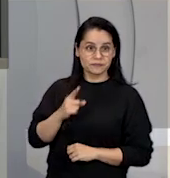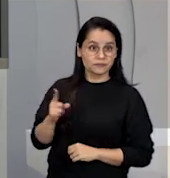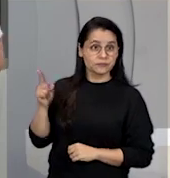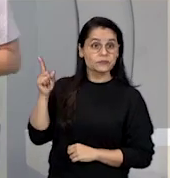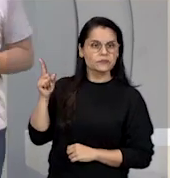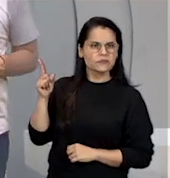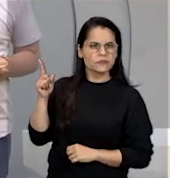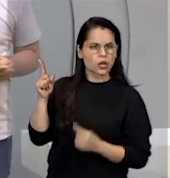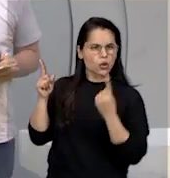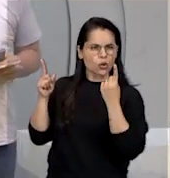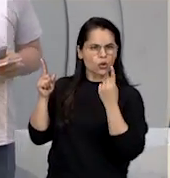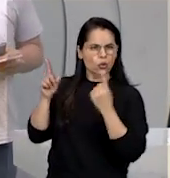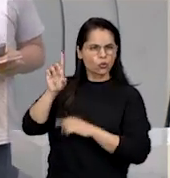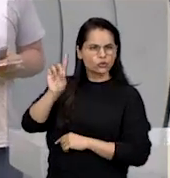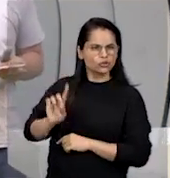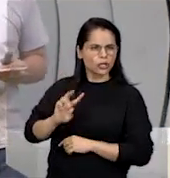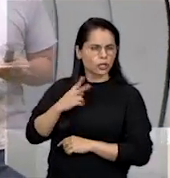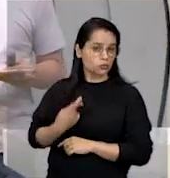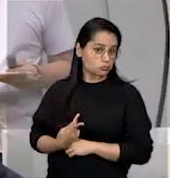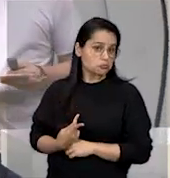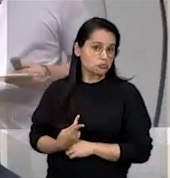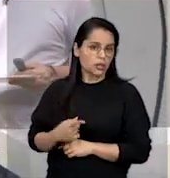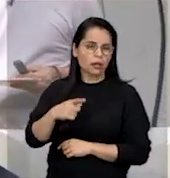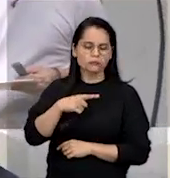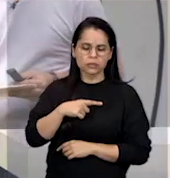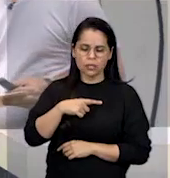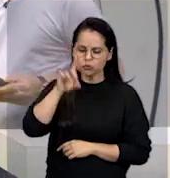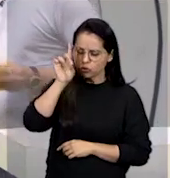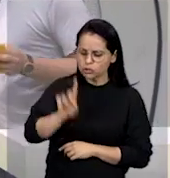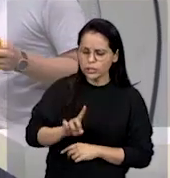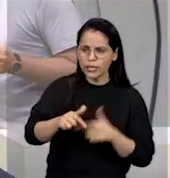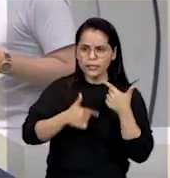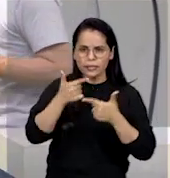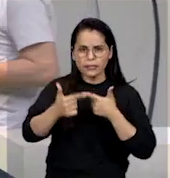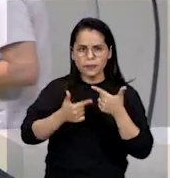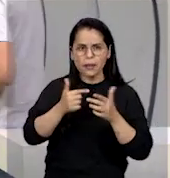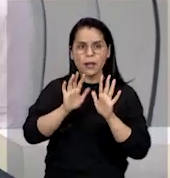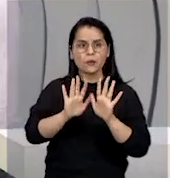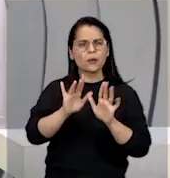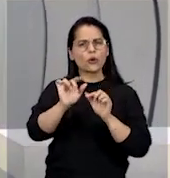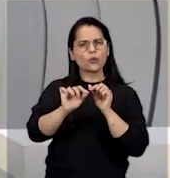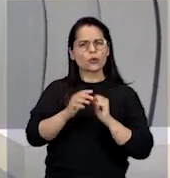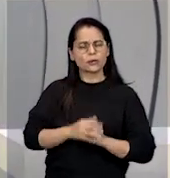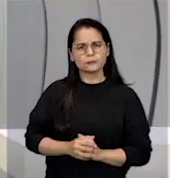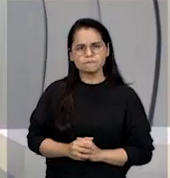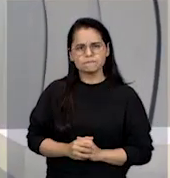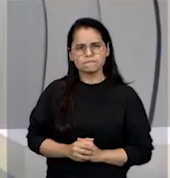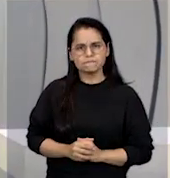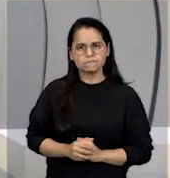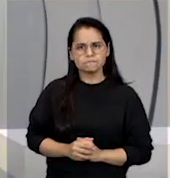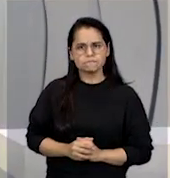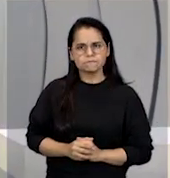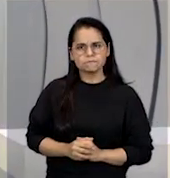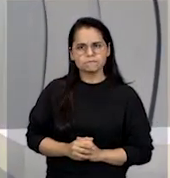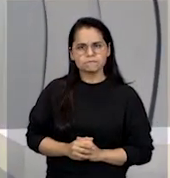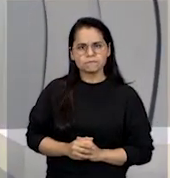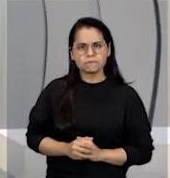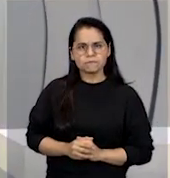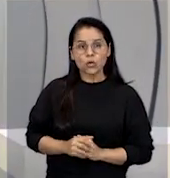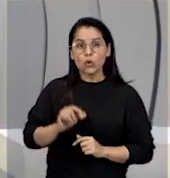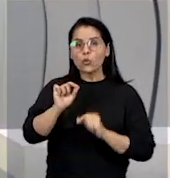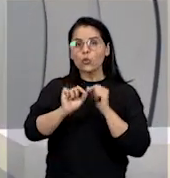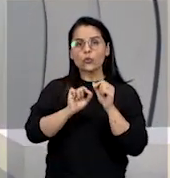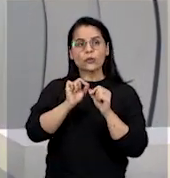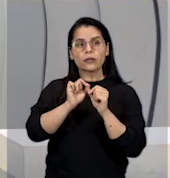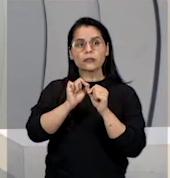Esse é um dos direitos humanos. Nós temos o direito ao trabalho. Agora, olha só, o fato disso estar